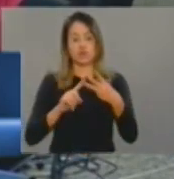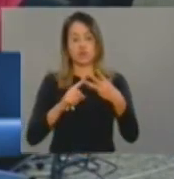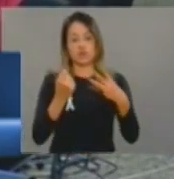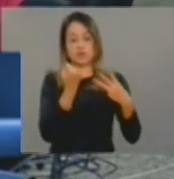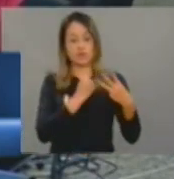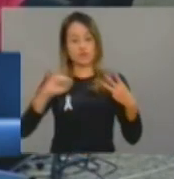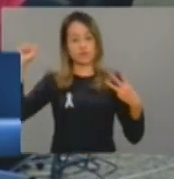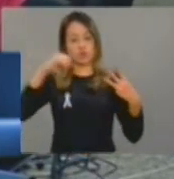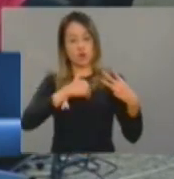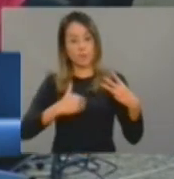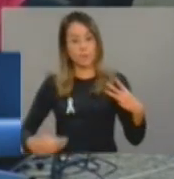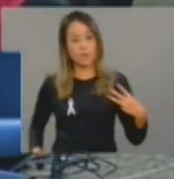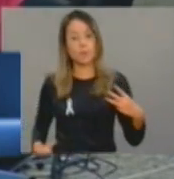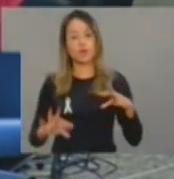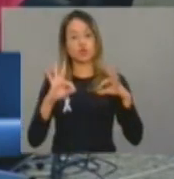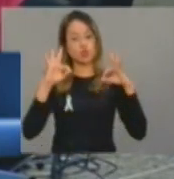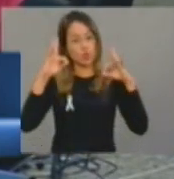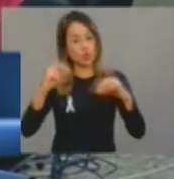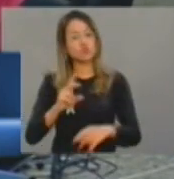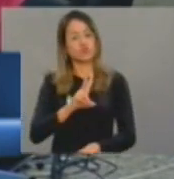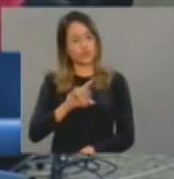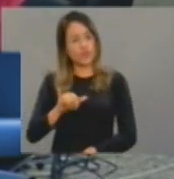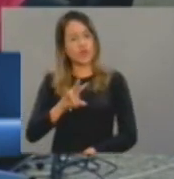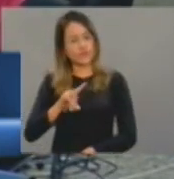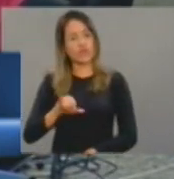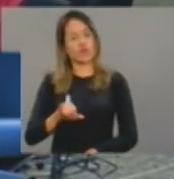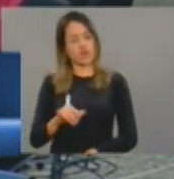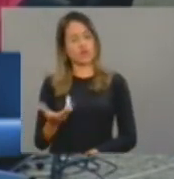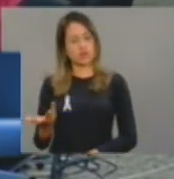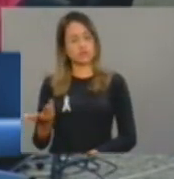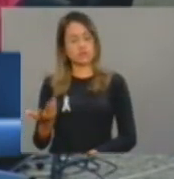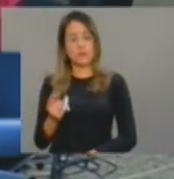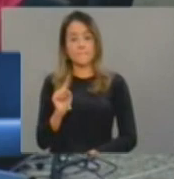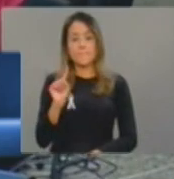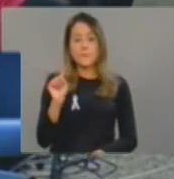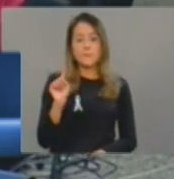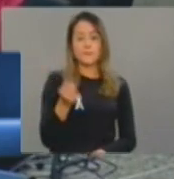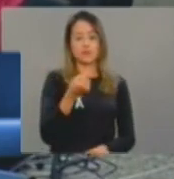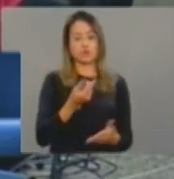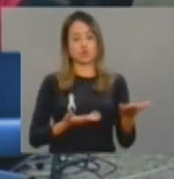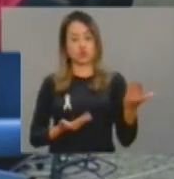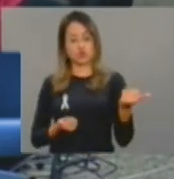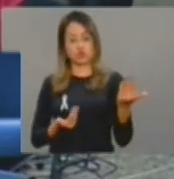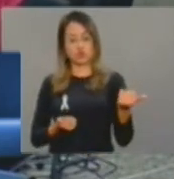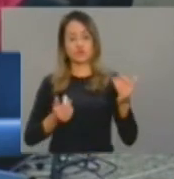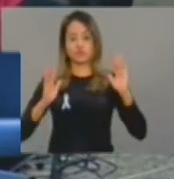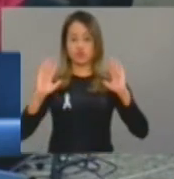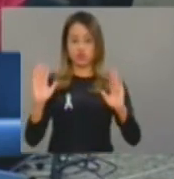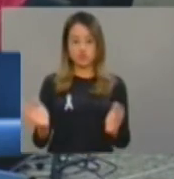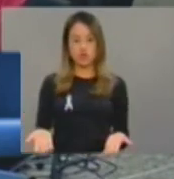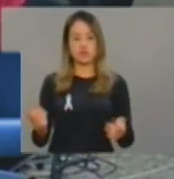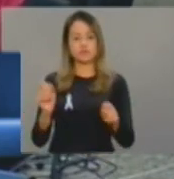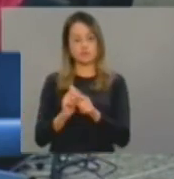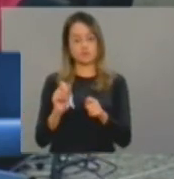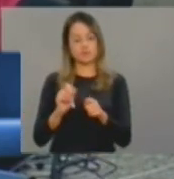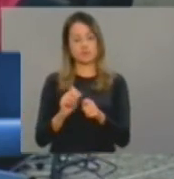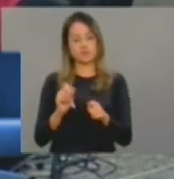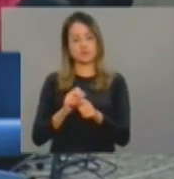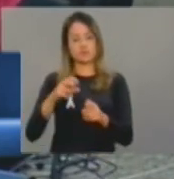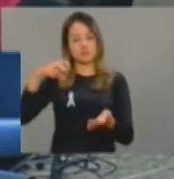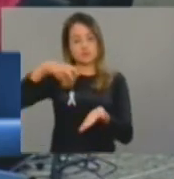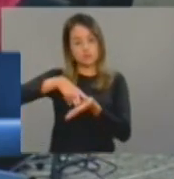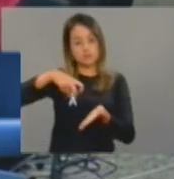E que, até o final dessa semana, já há cerca de mil adolescentes que já cumpriram a sua punição